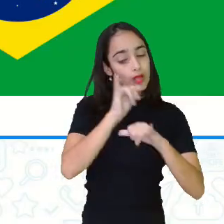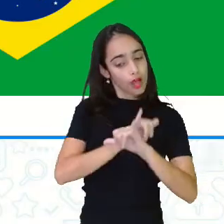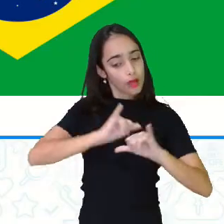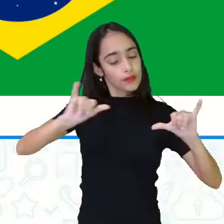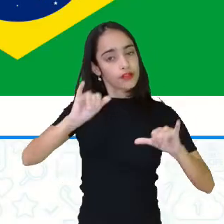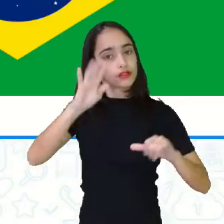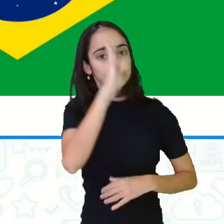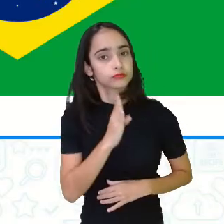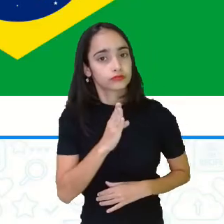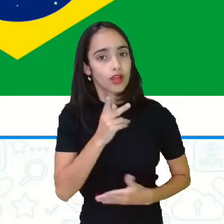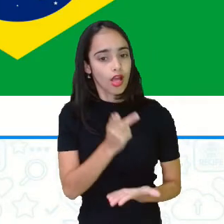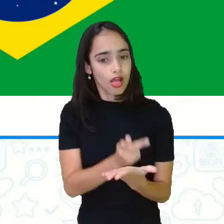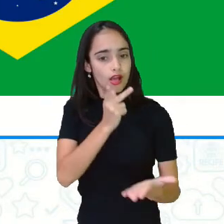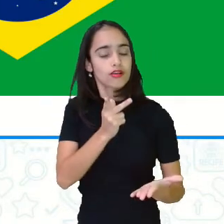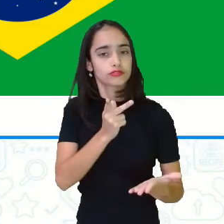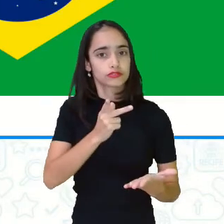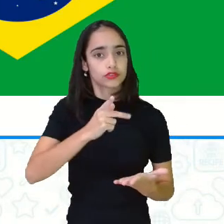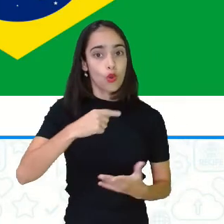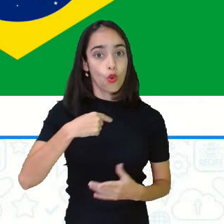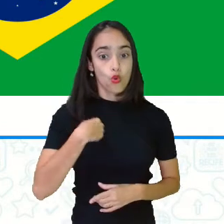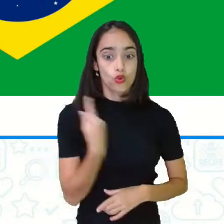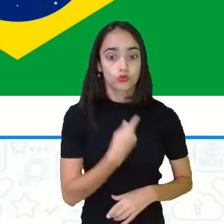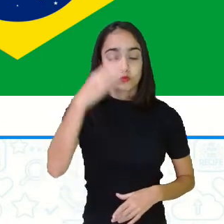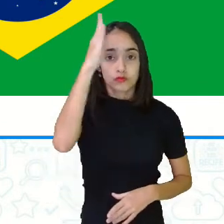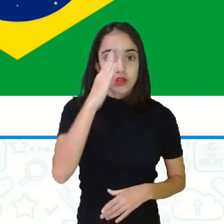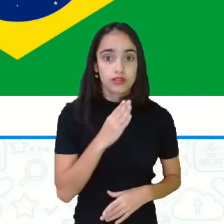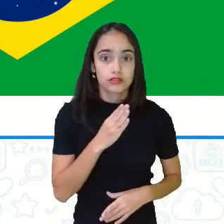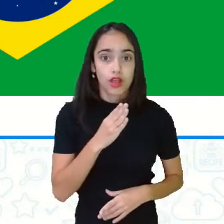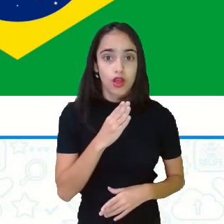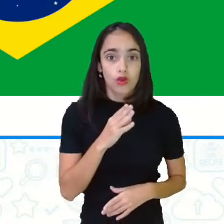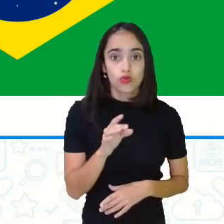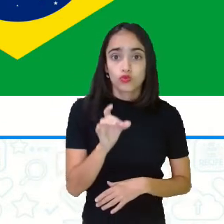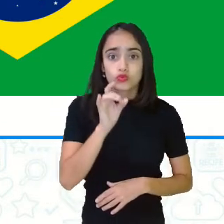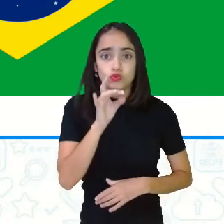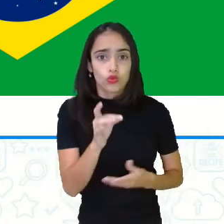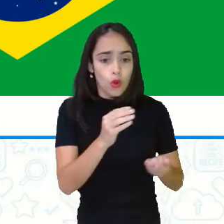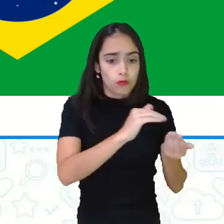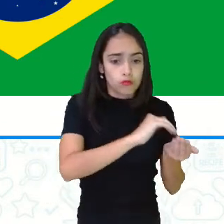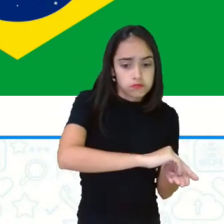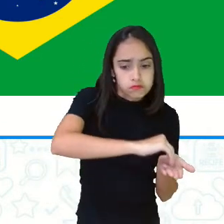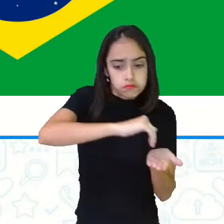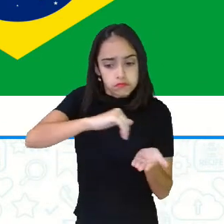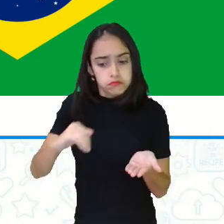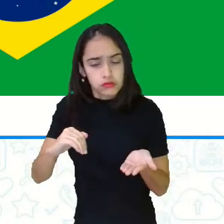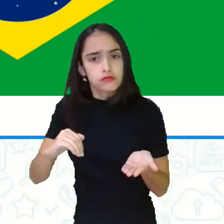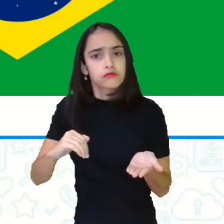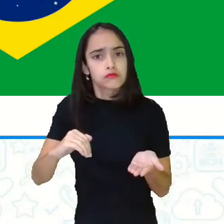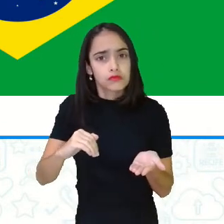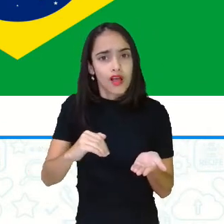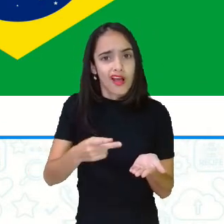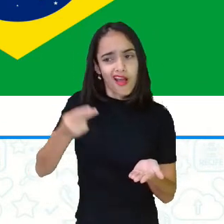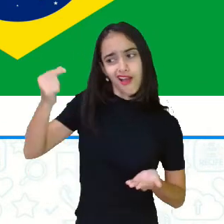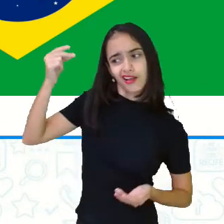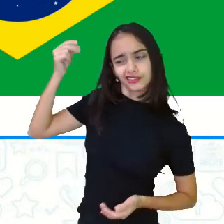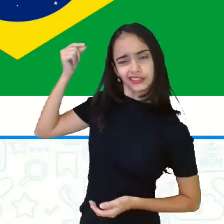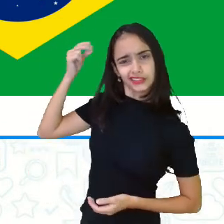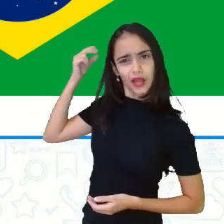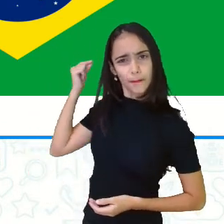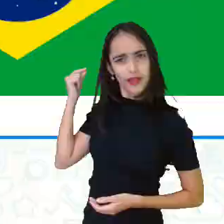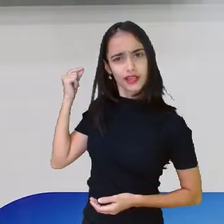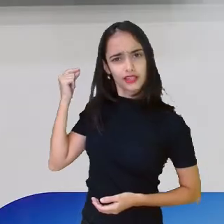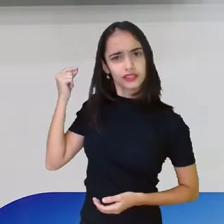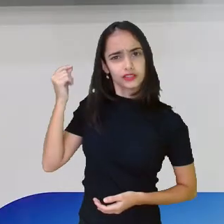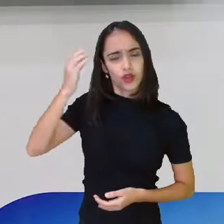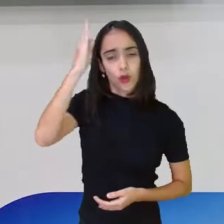foi o acontecimento que fez o Brasil deixar de ser uma monarquia. Naquela época, o Brasil era uma